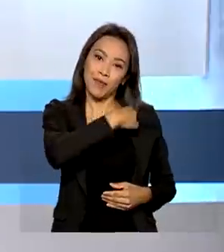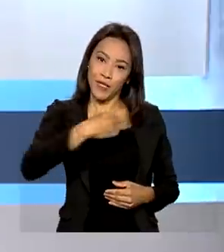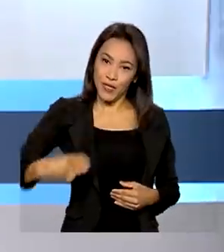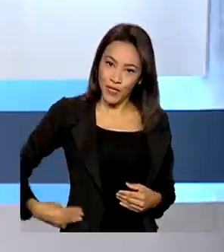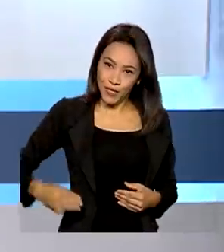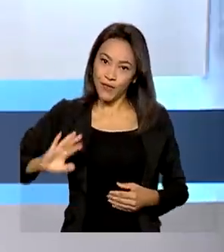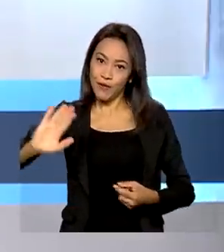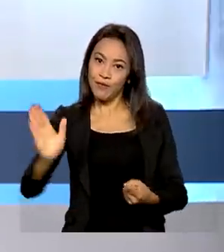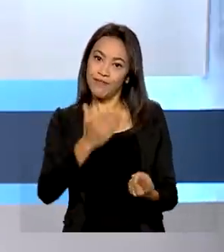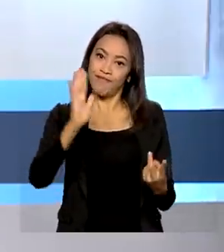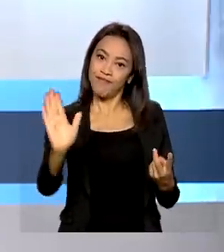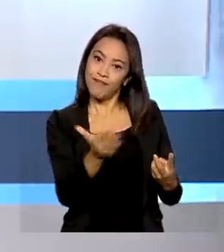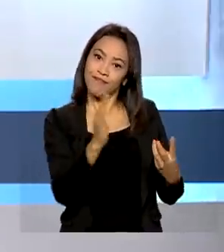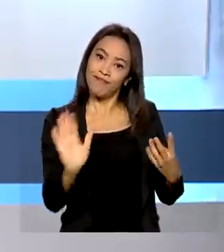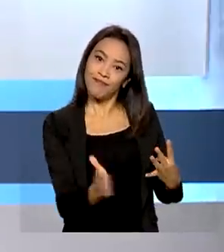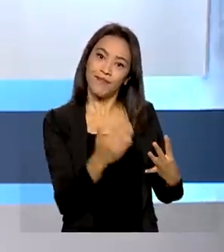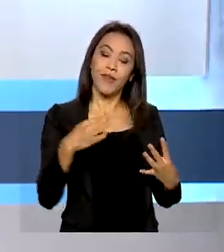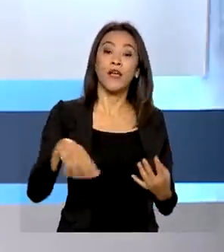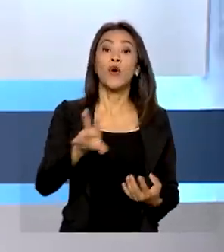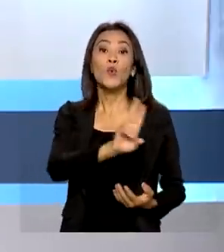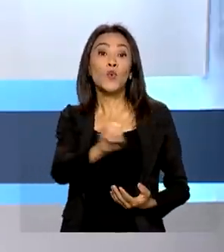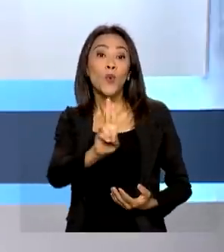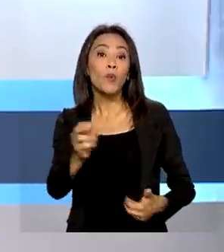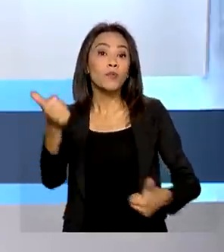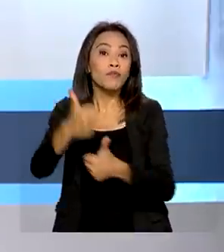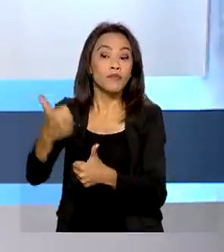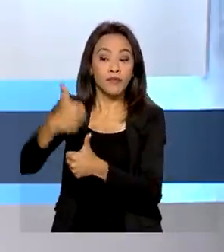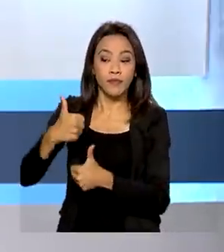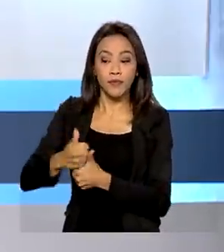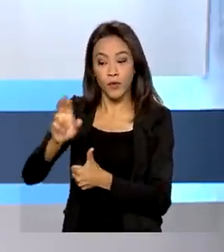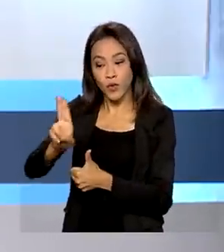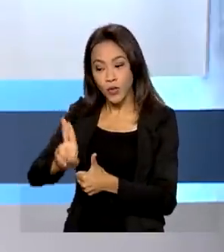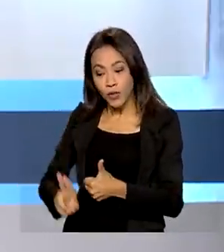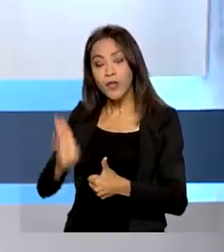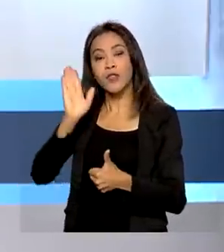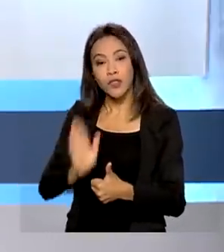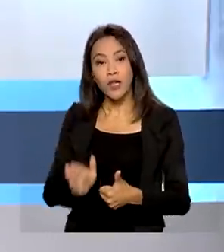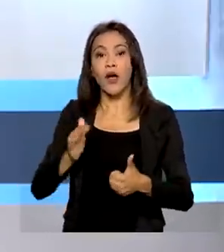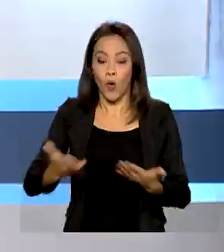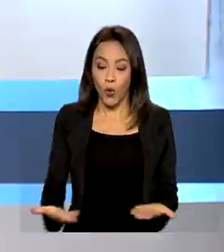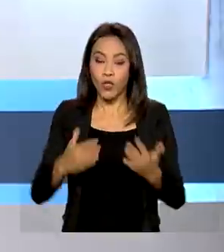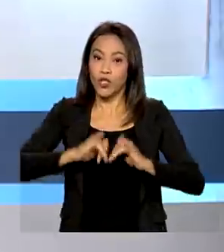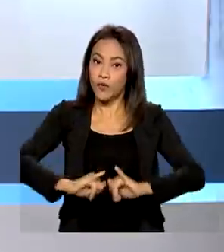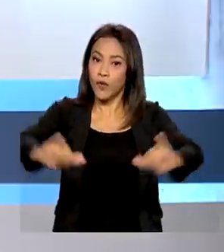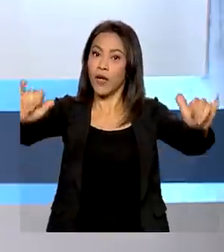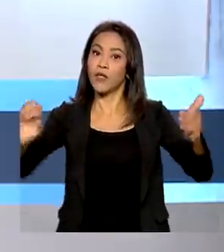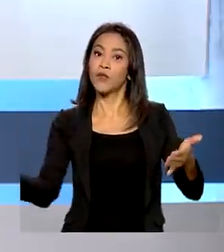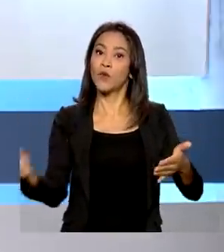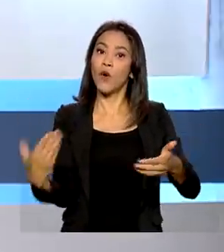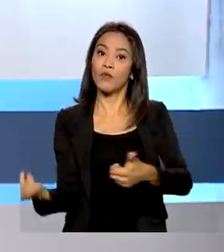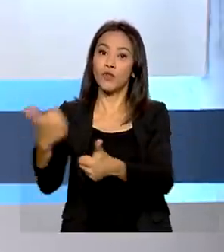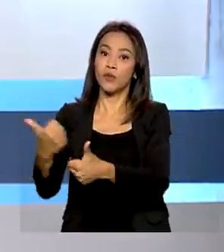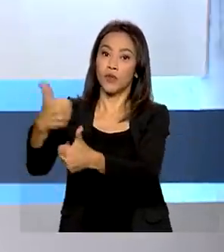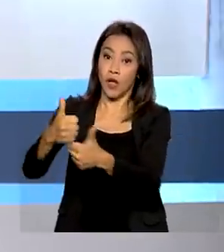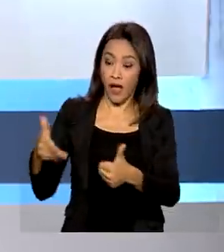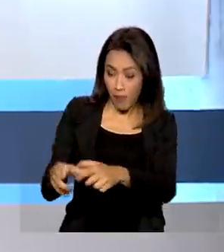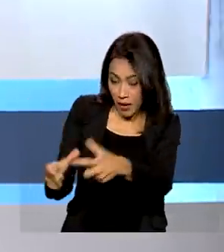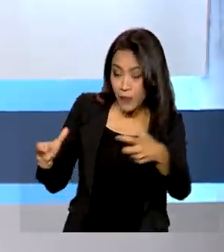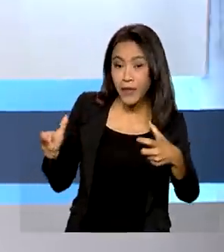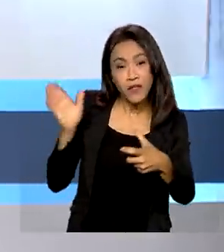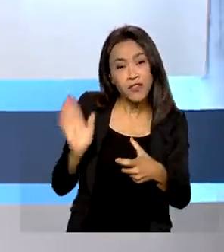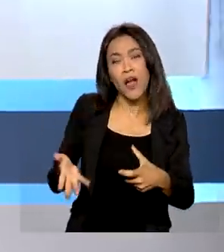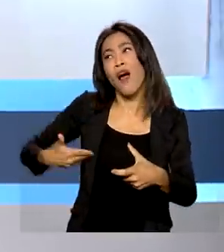vão sair. A lista com os novos titulares foi publicada no Diário Oficial de hoje. Grande parte deles já trabalha nos